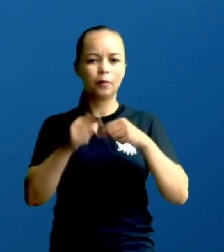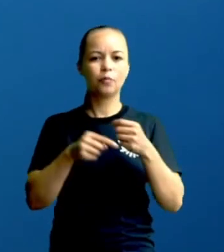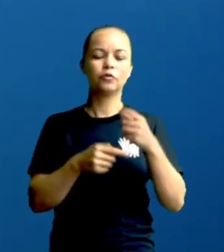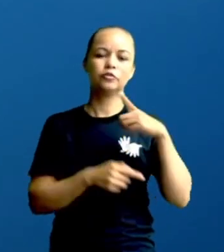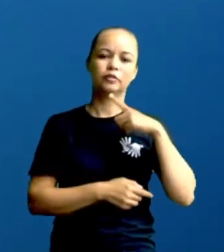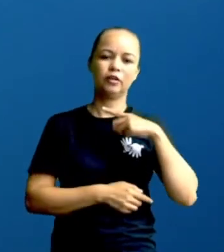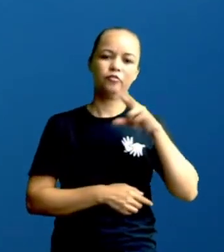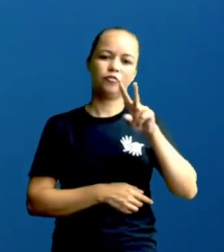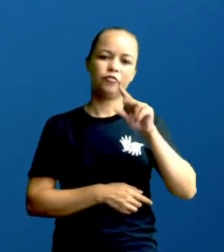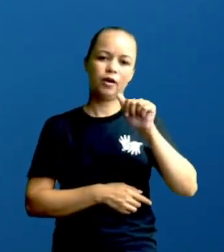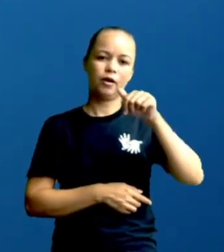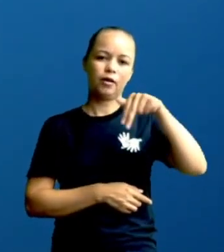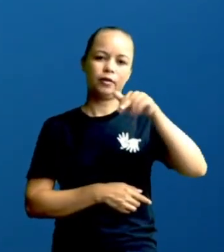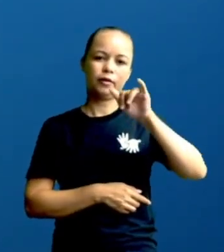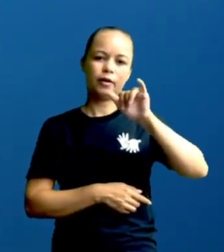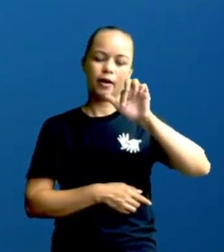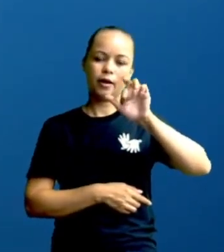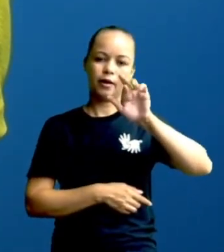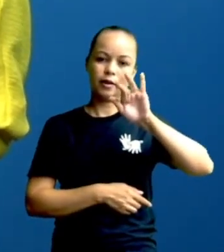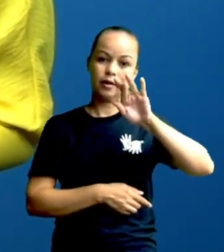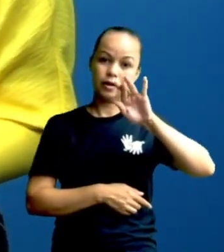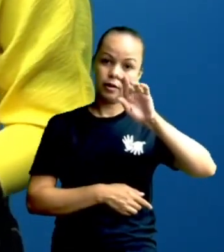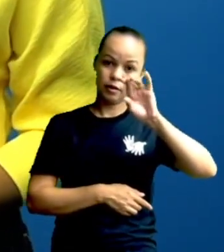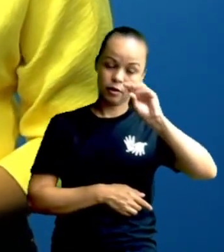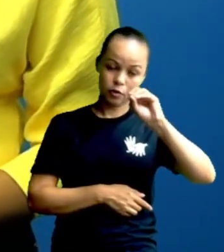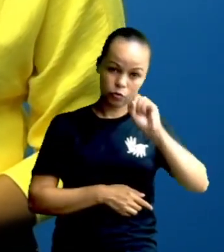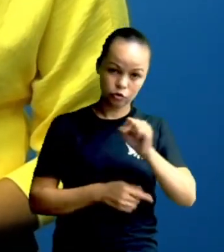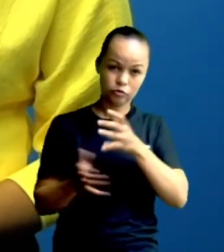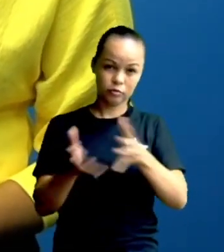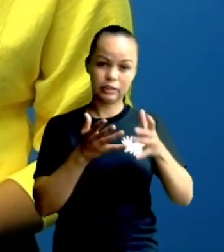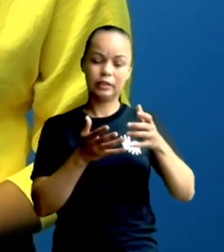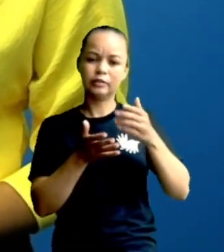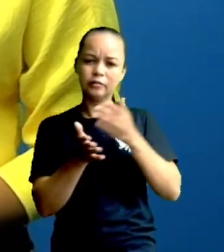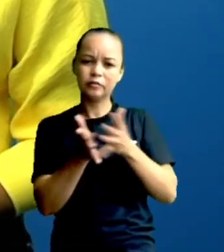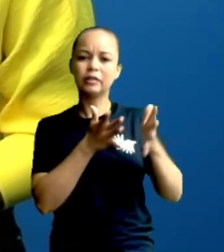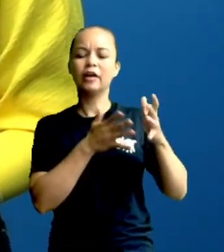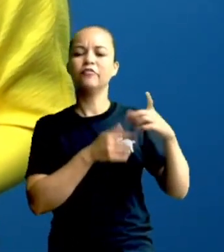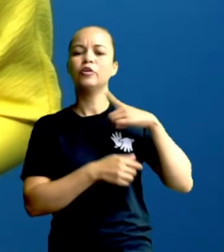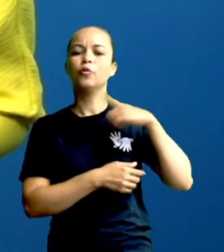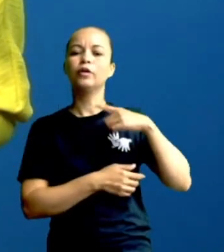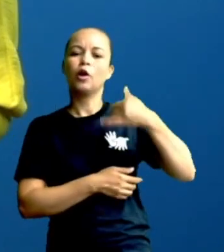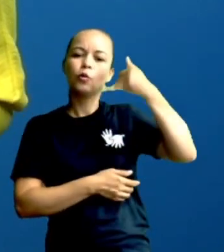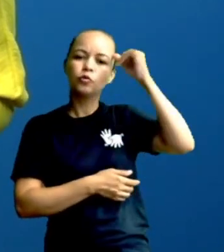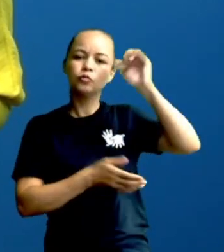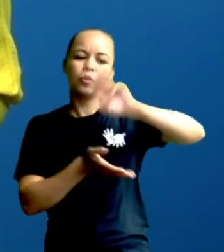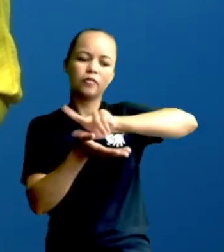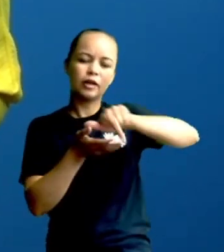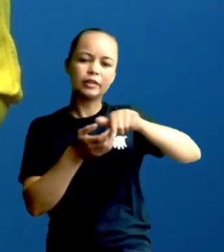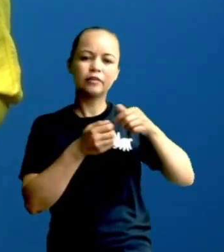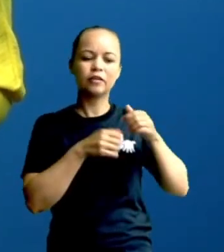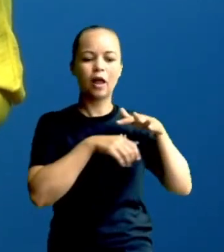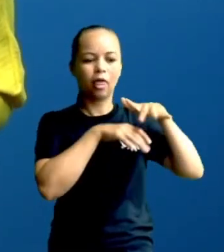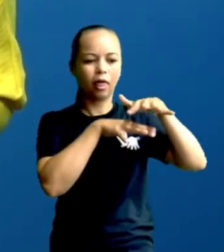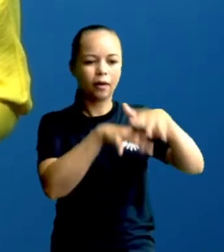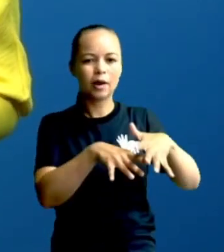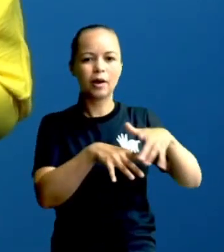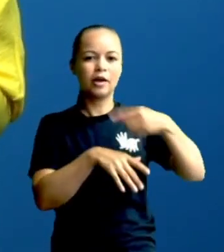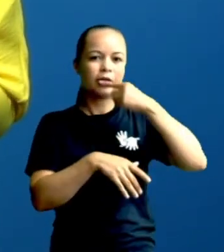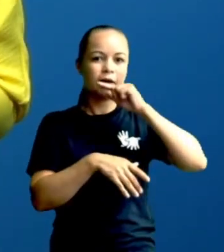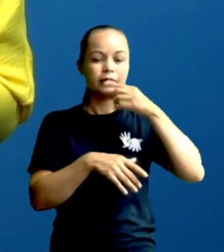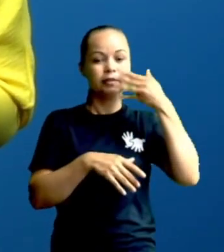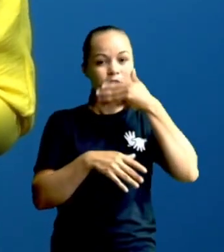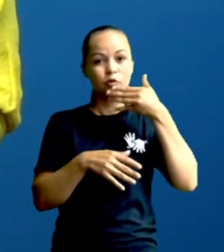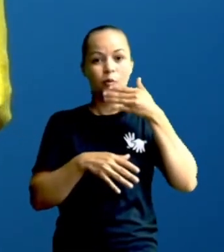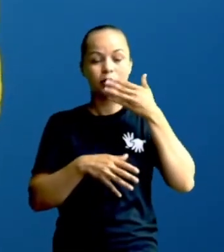vaqueiros, certo? Que veio o gado, né? De fora, ficava nas plantações de cana de açúcar, mas